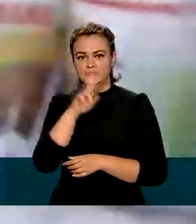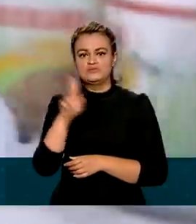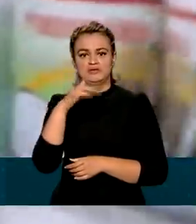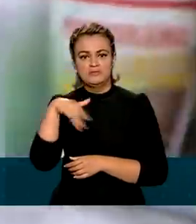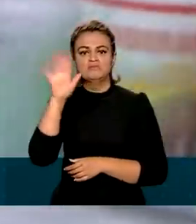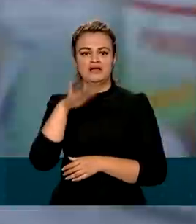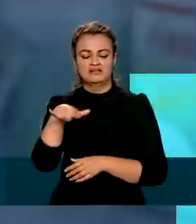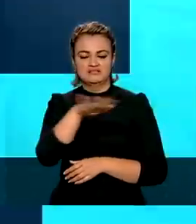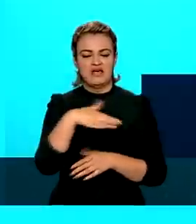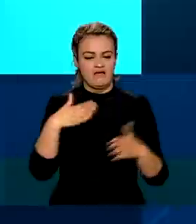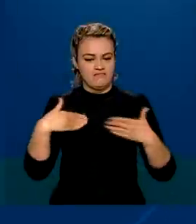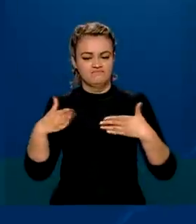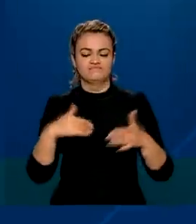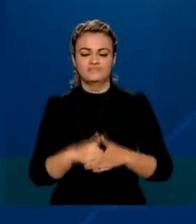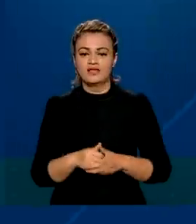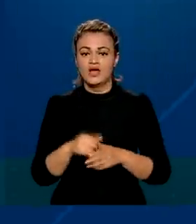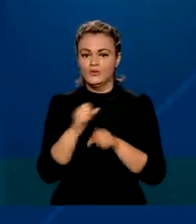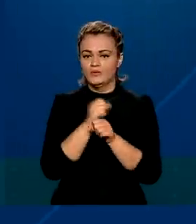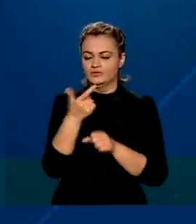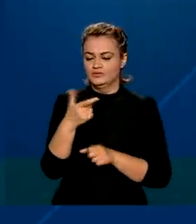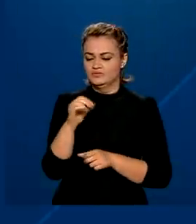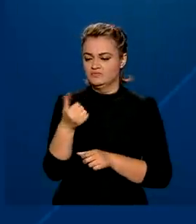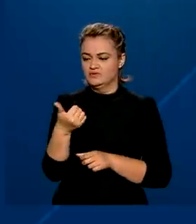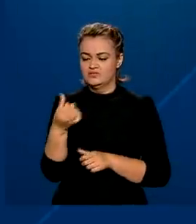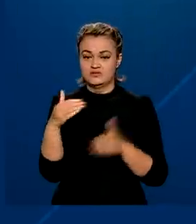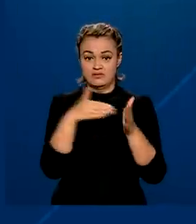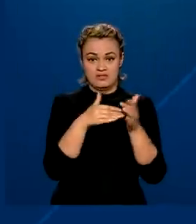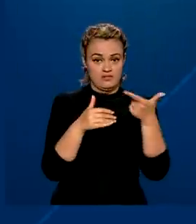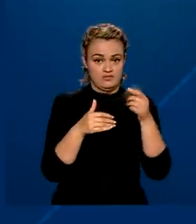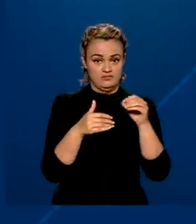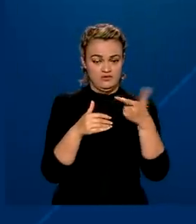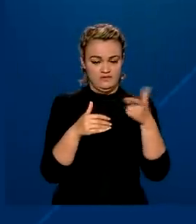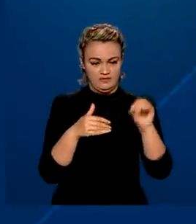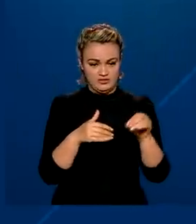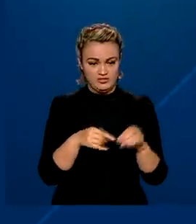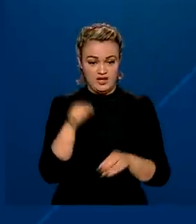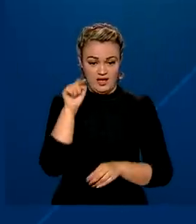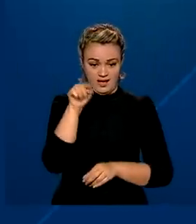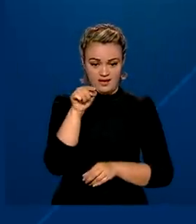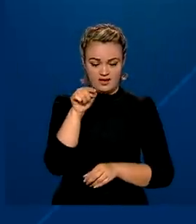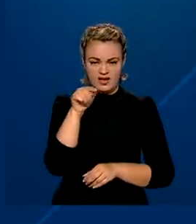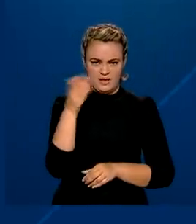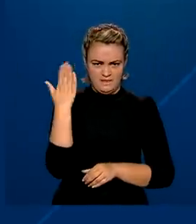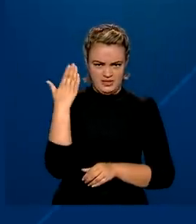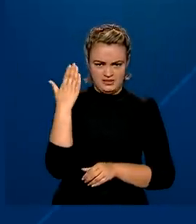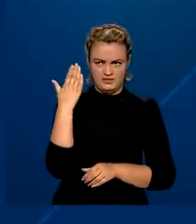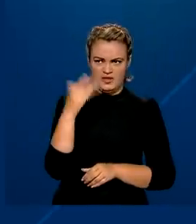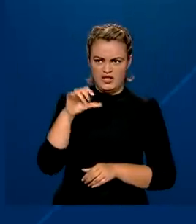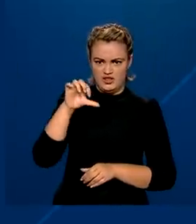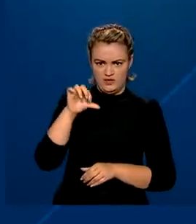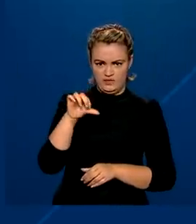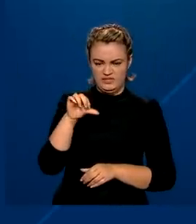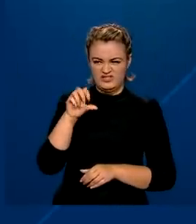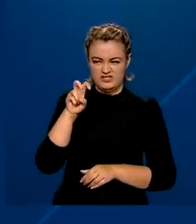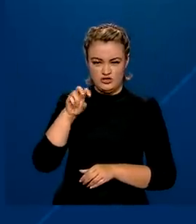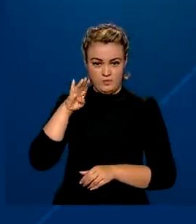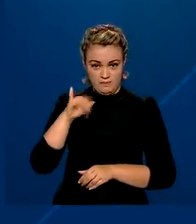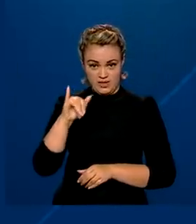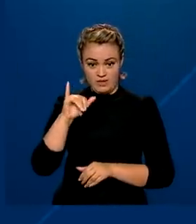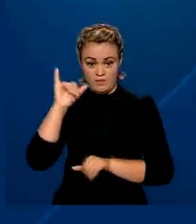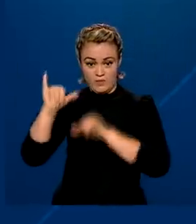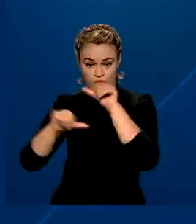no mercado. De 2016 a 2020, a carteira de crédito do setor saltou de R 95 bilhões